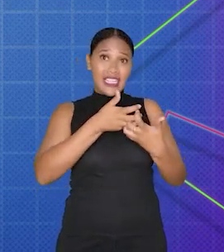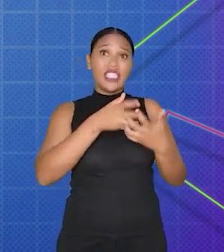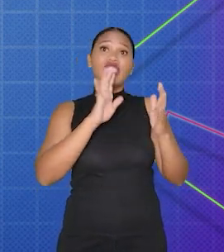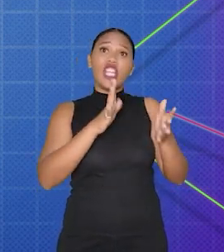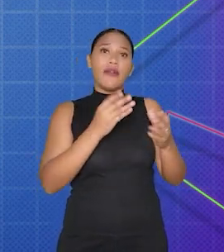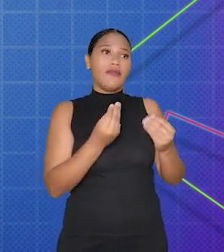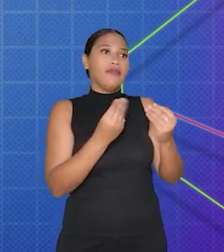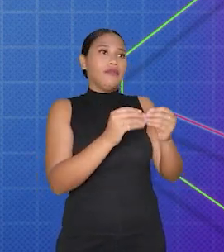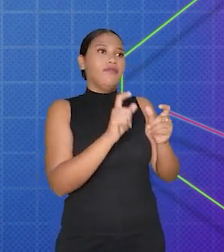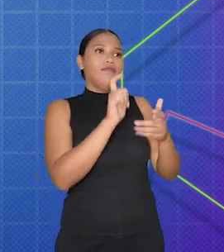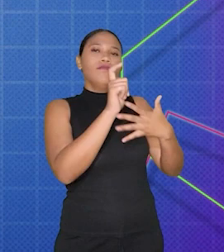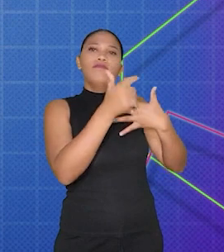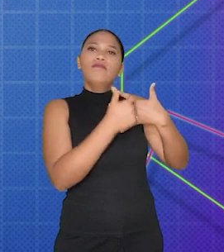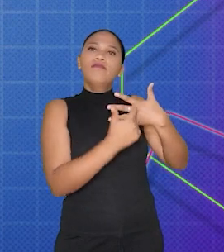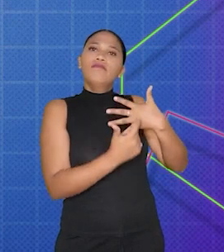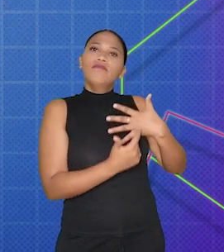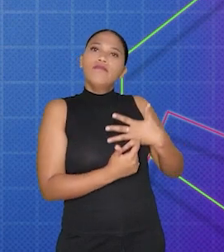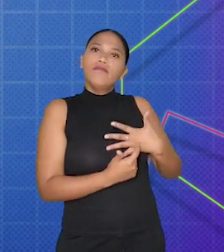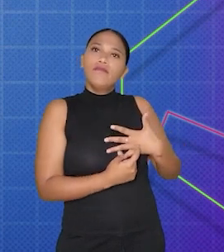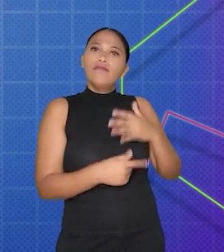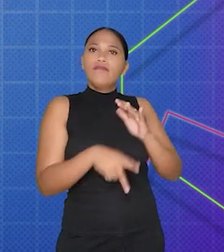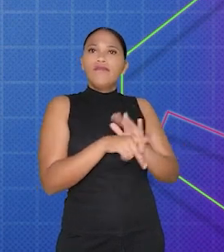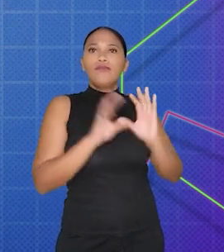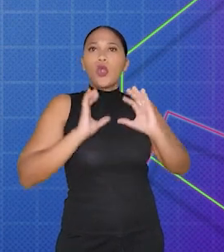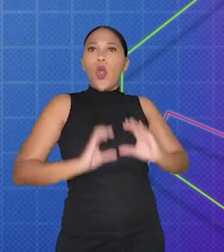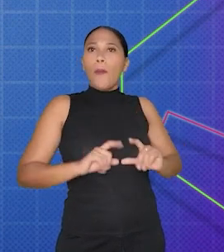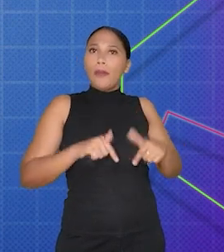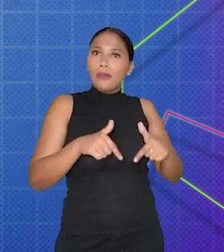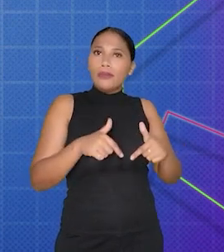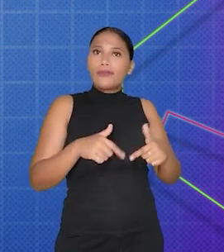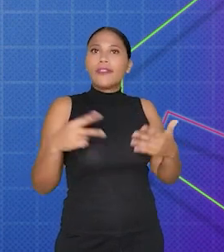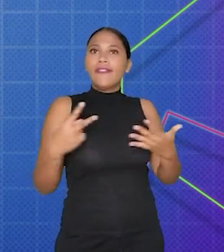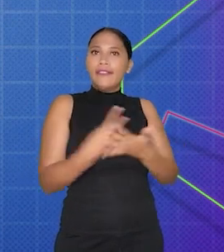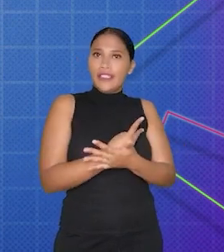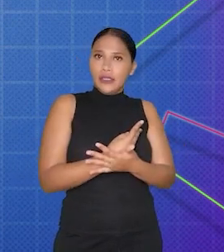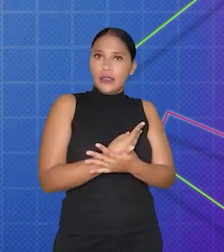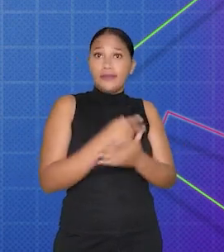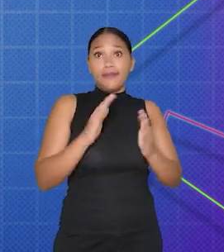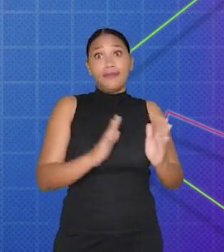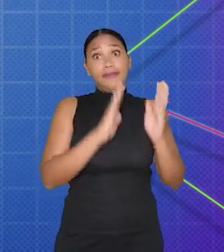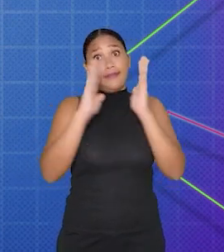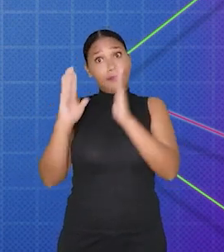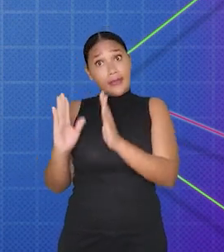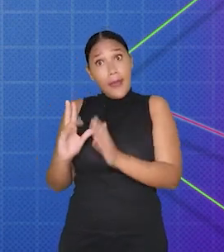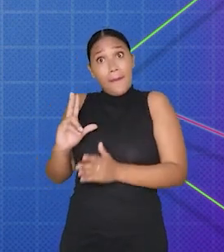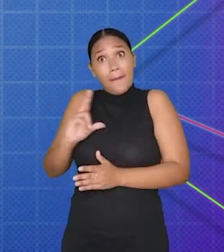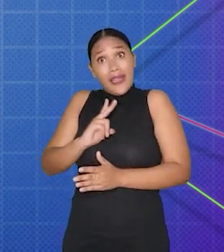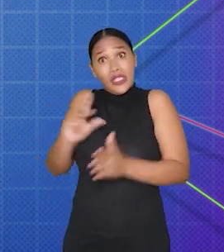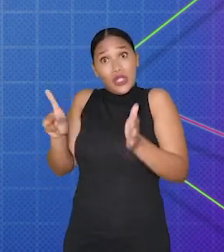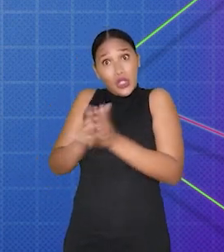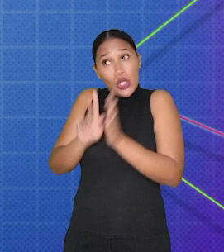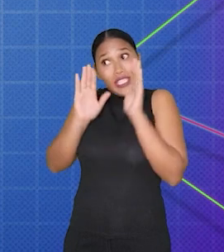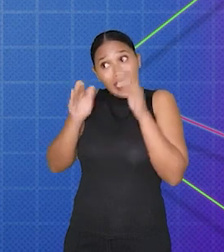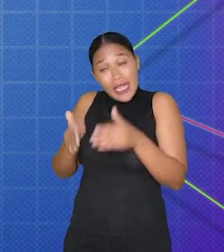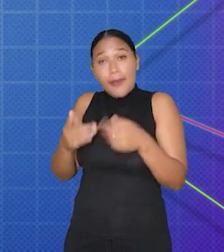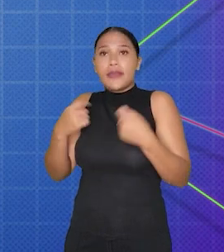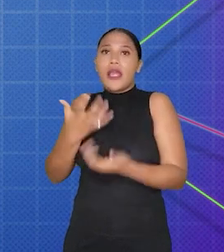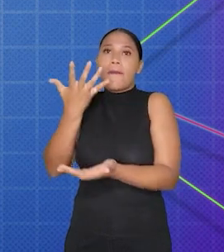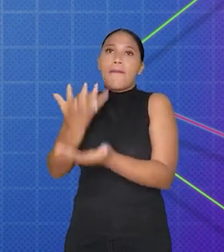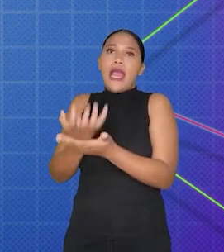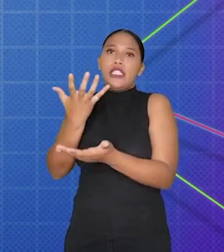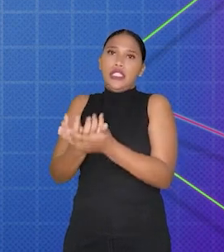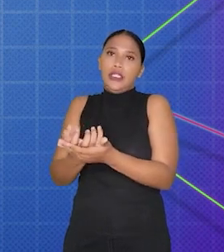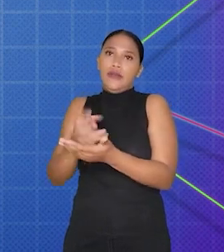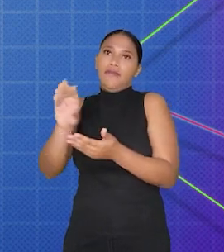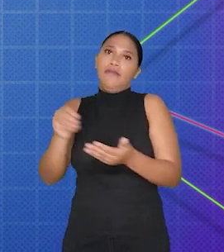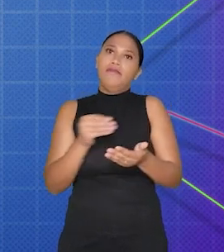software e podem ser acessados por meio da janela Comportamentos e Efeitos. Já os plugins personalizados devem ser